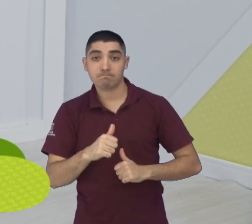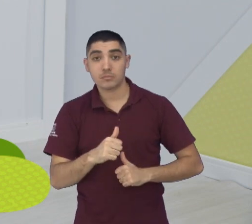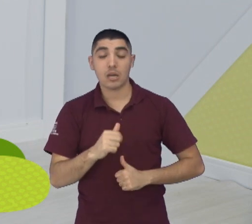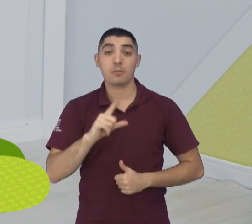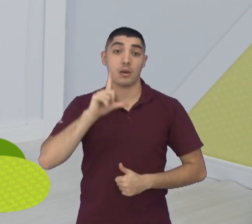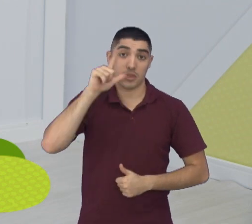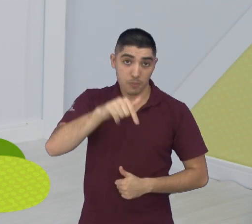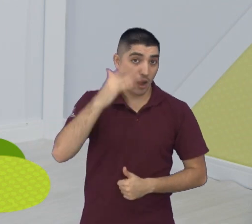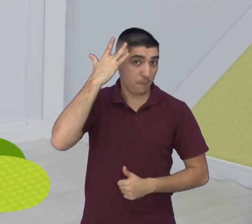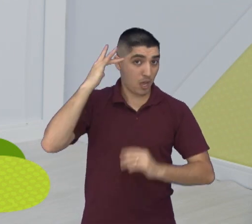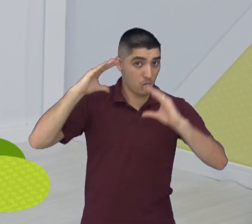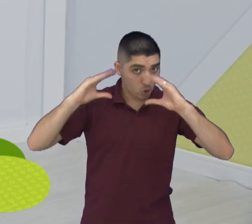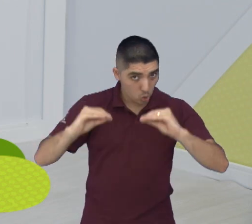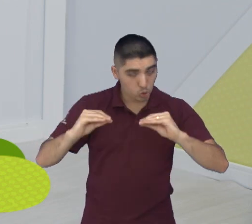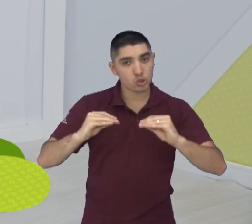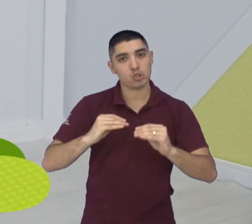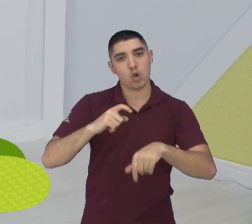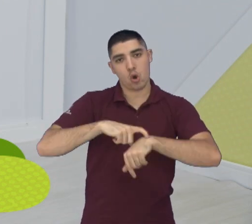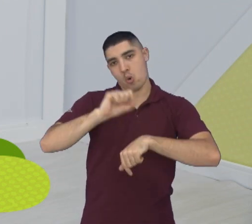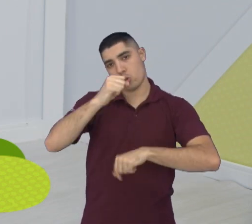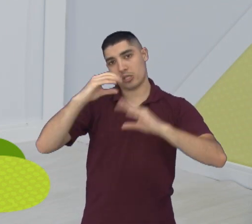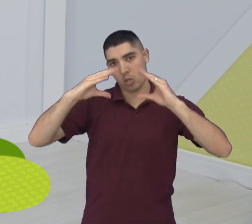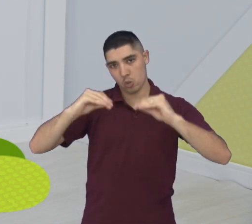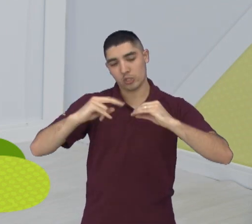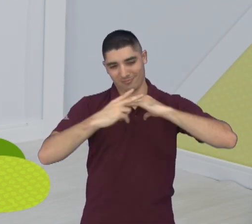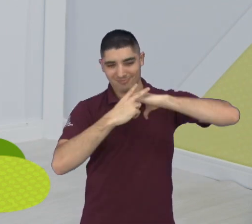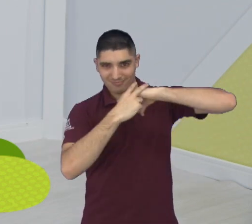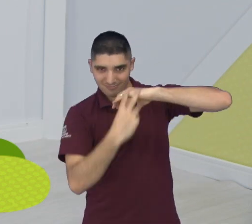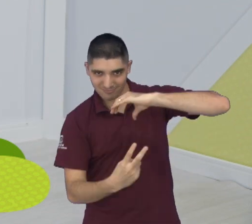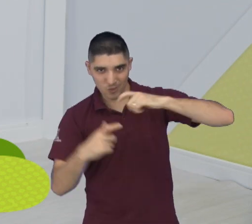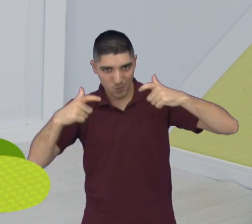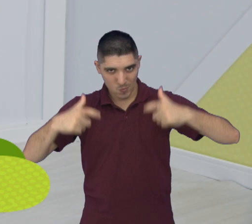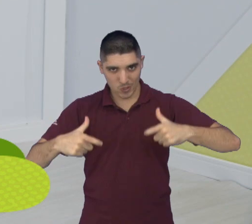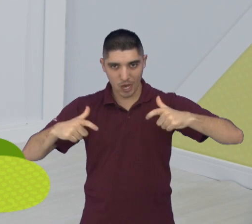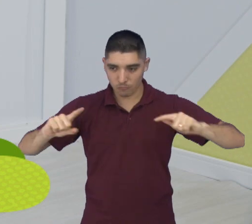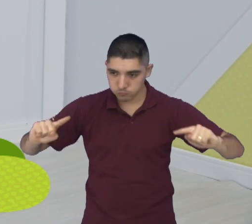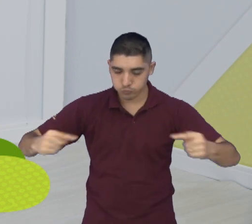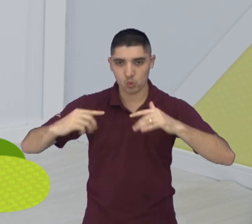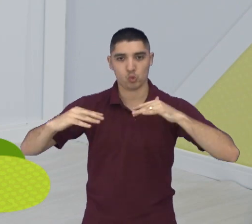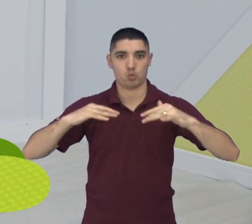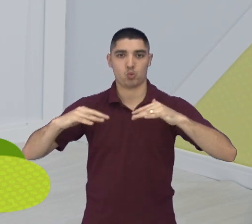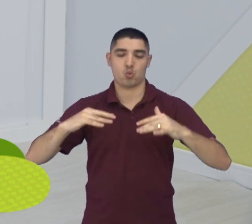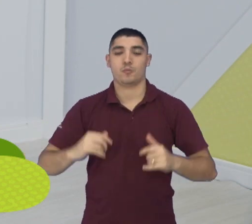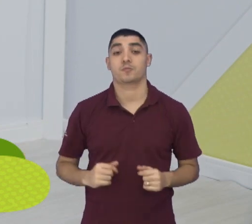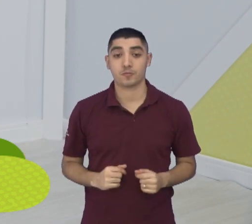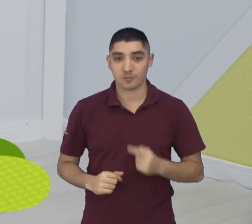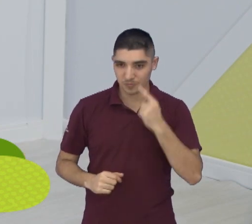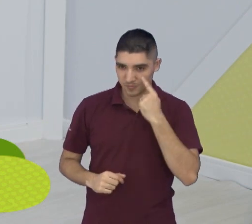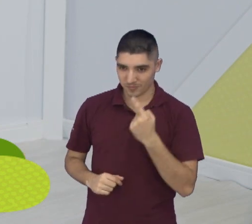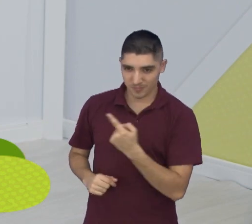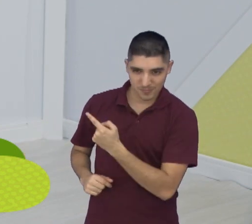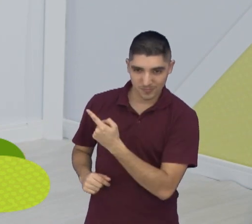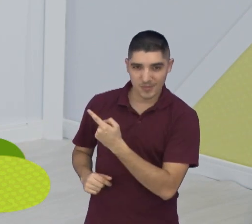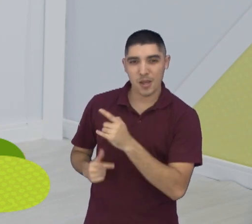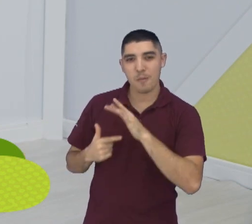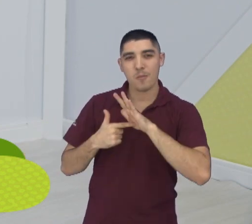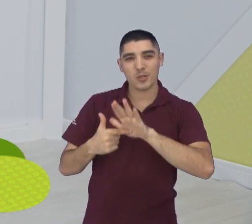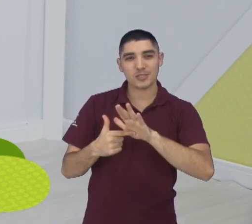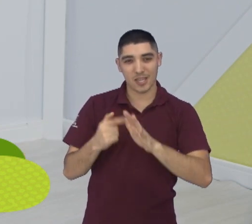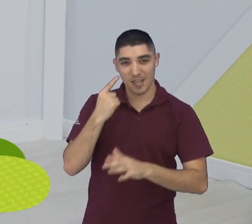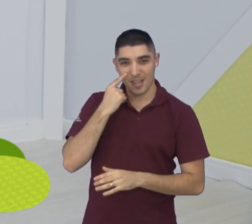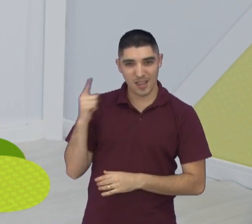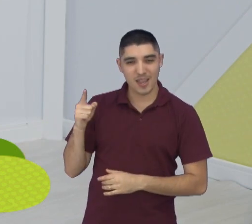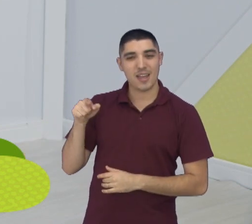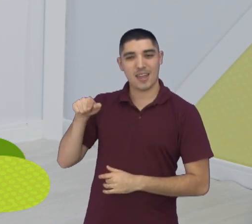manhã à noite, perdão, 20 horas na Arena Farmaconde, nesse jogo que já virou, a gente está vendo imagens aí de uma partida da Superliga, já virou um clássico, né,